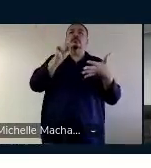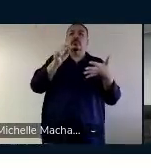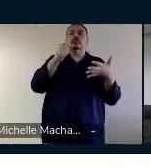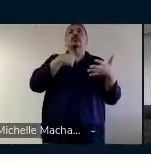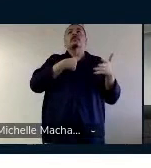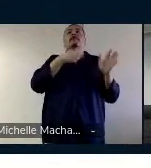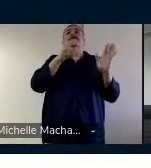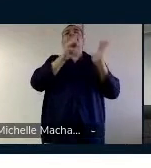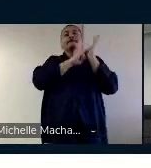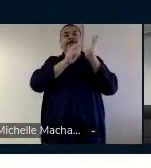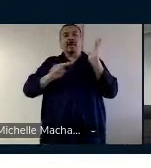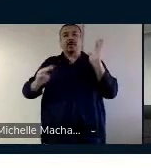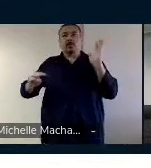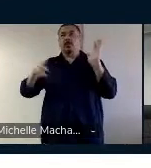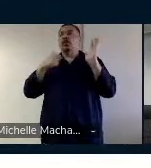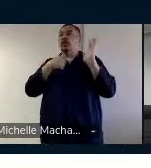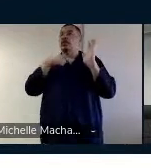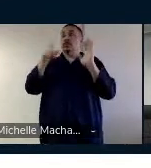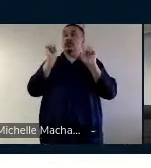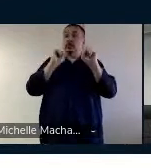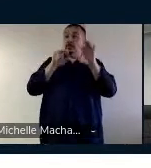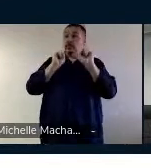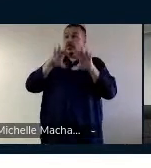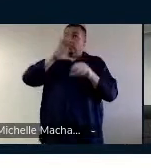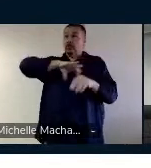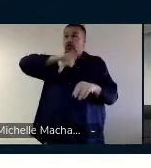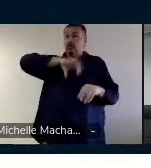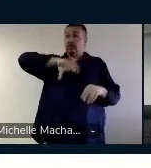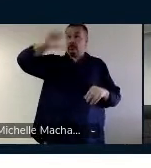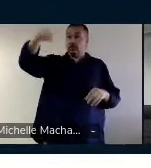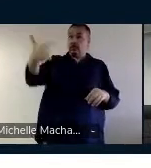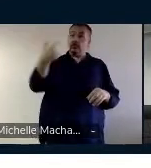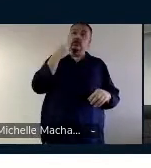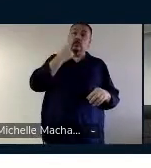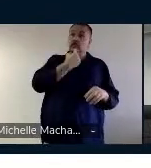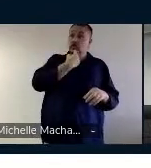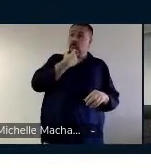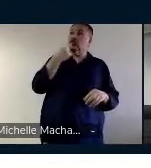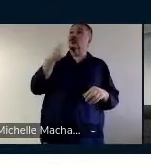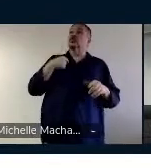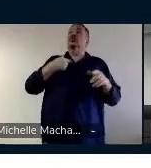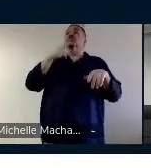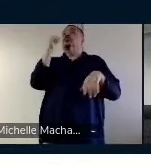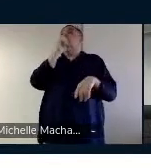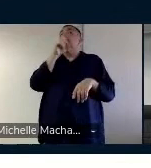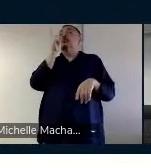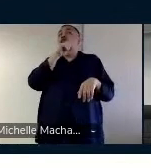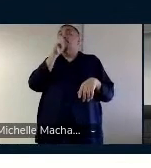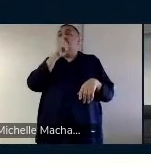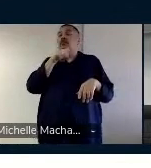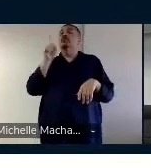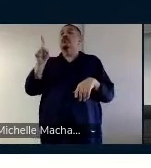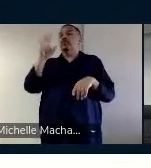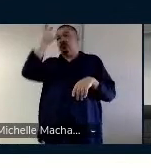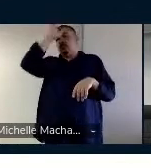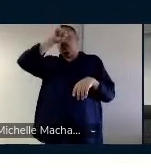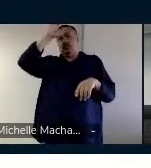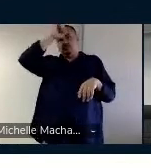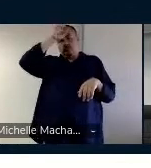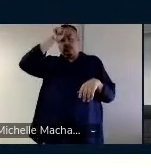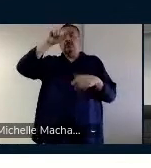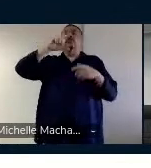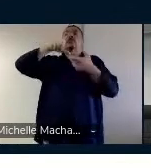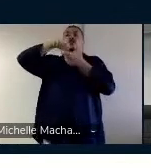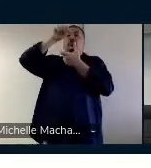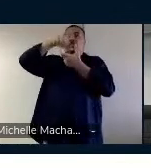metodológicas no ensino de português como segundo a língua para surdos e essas falhas afetam a aprendizagem do léxico